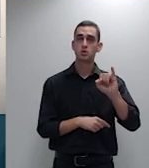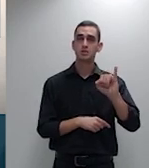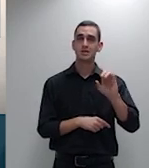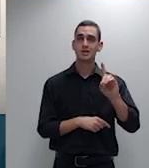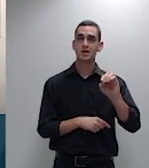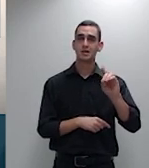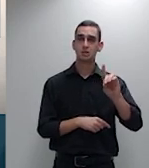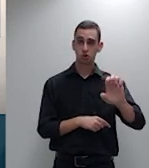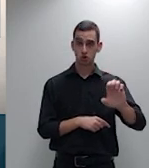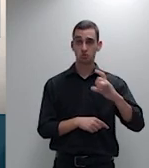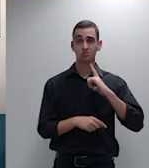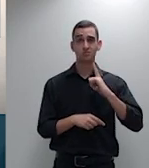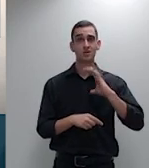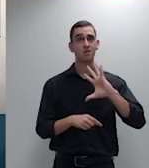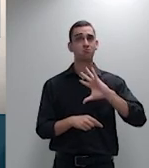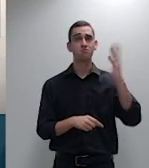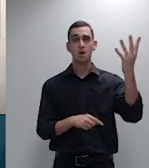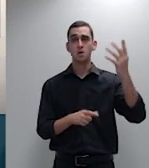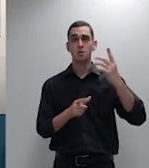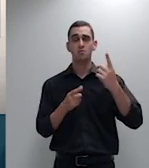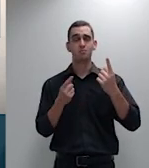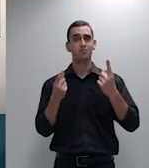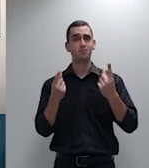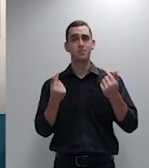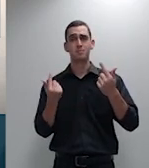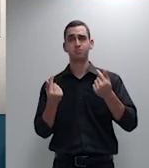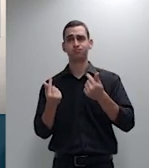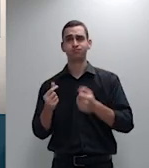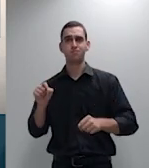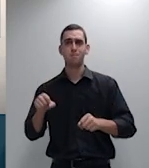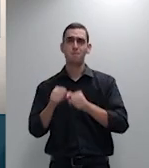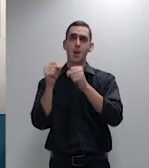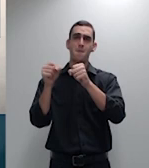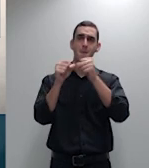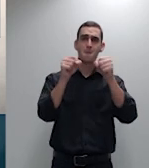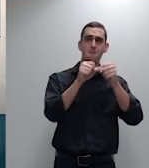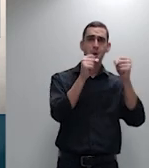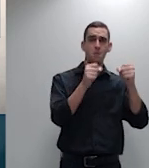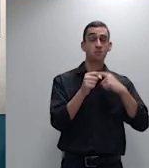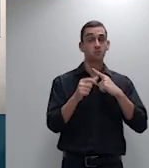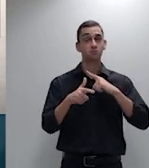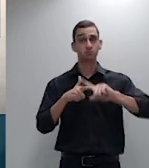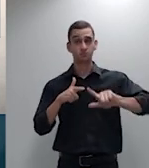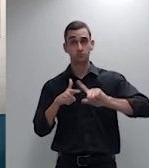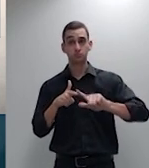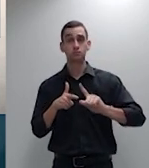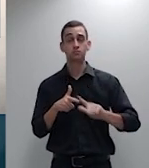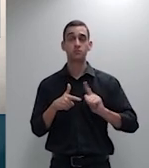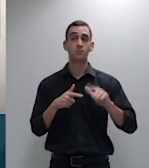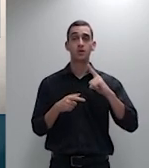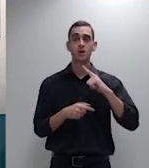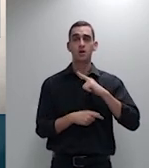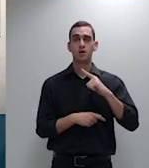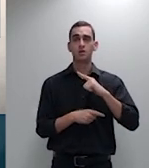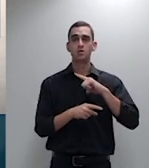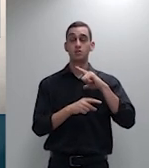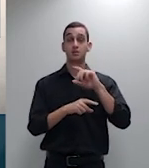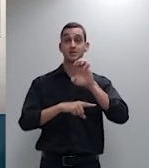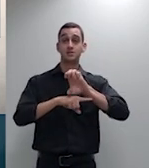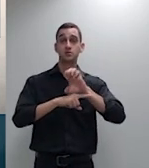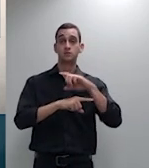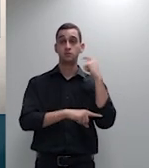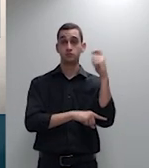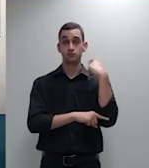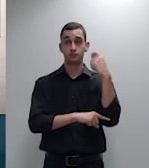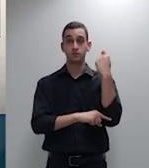sucessivamente assolam o território brasileiro a Defensoria Pública do Estado do Rio Grande do Sul celebrou um